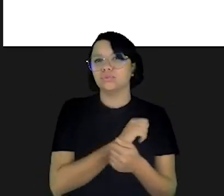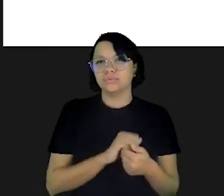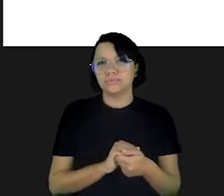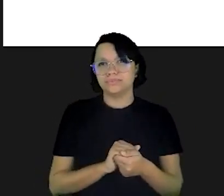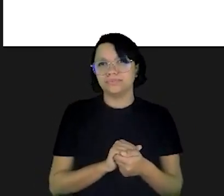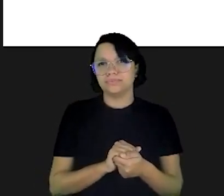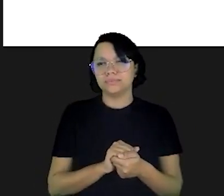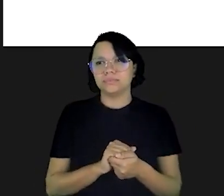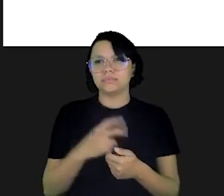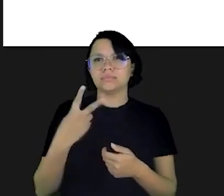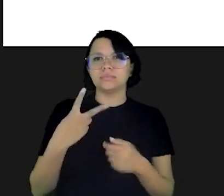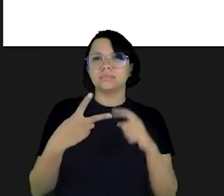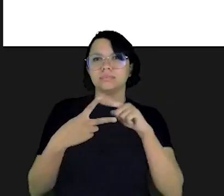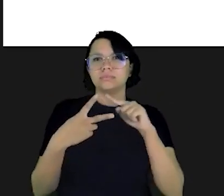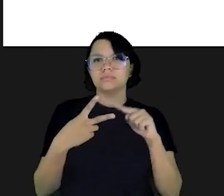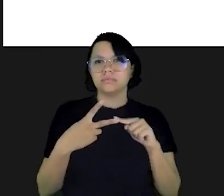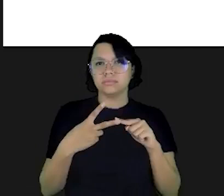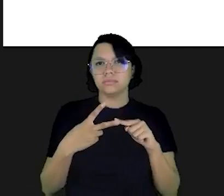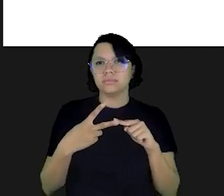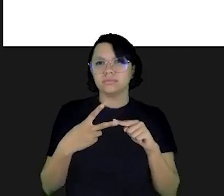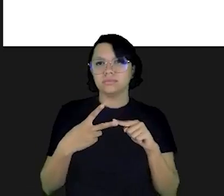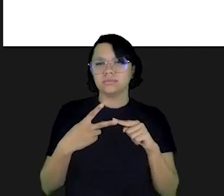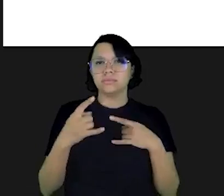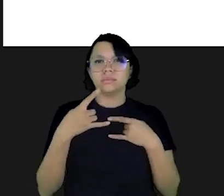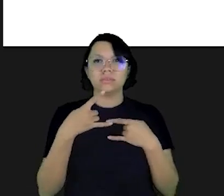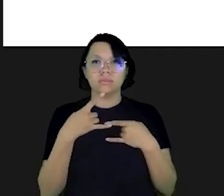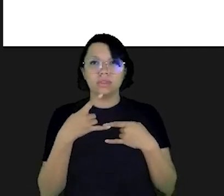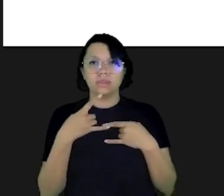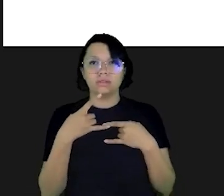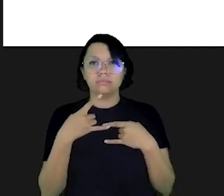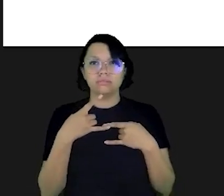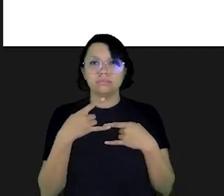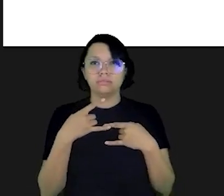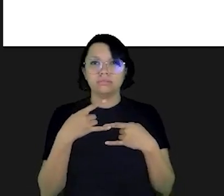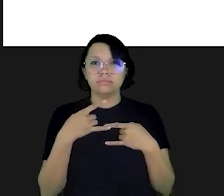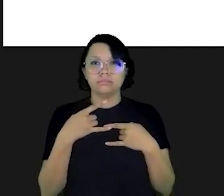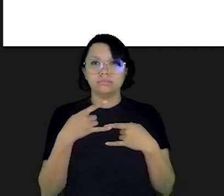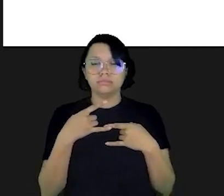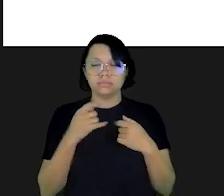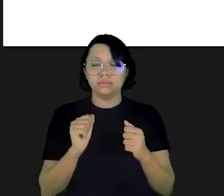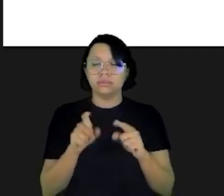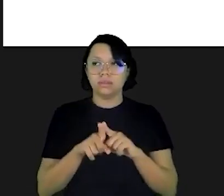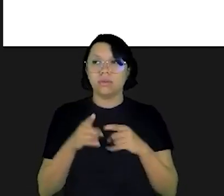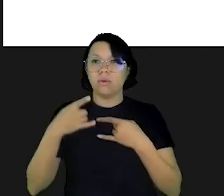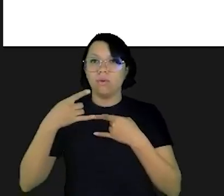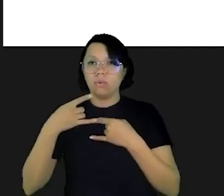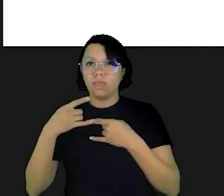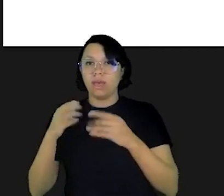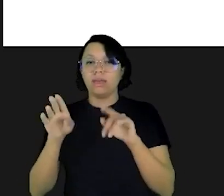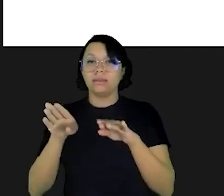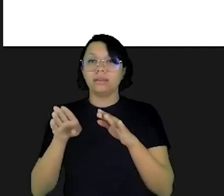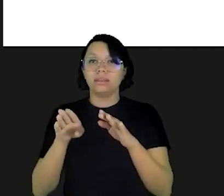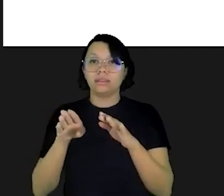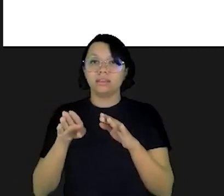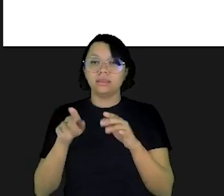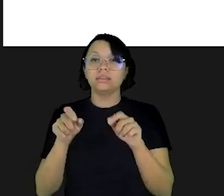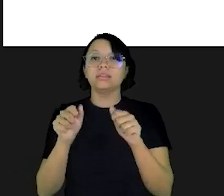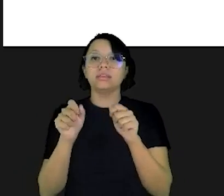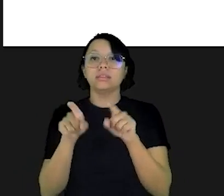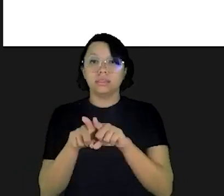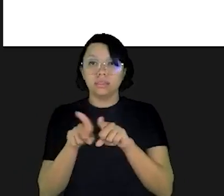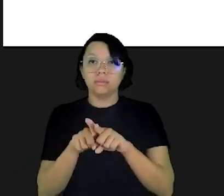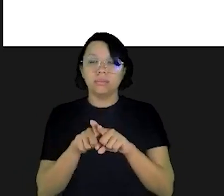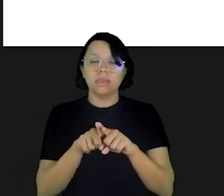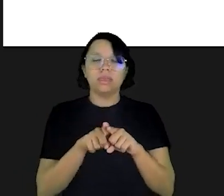com outro grupo de estudantes apenas duas opções que são online e online mais